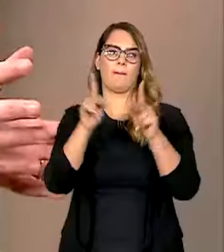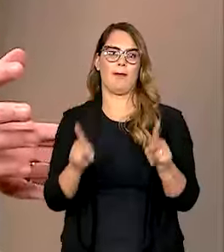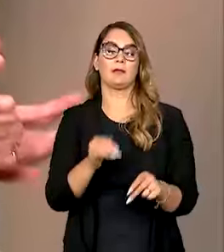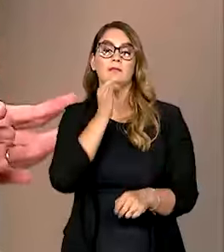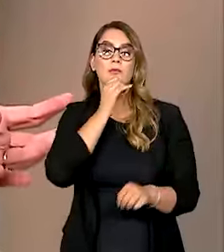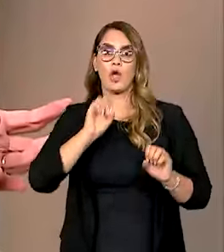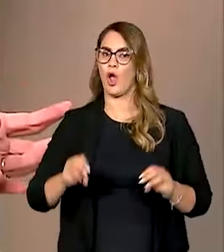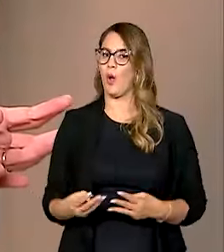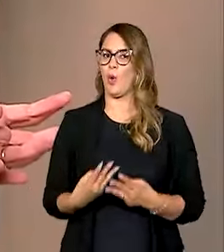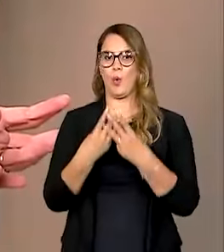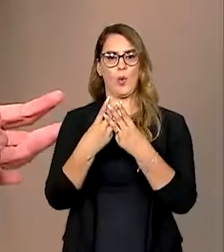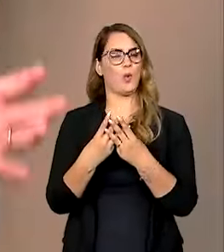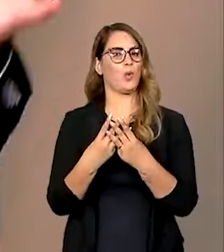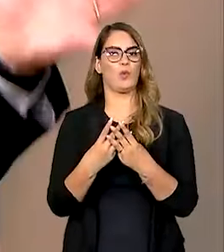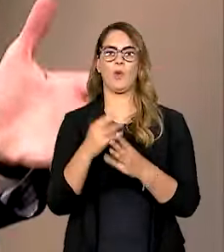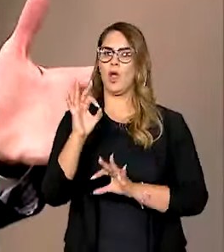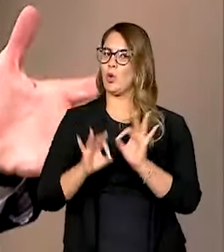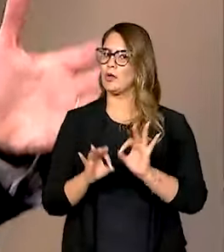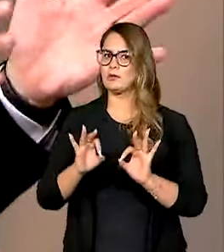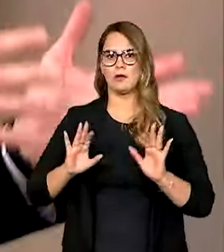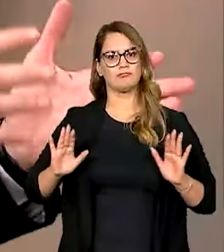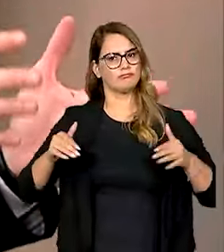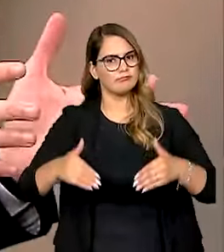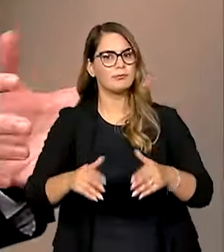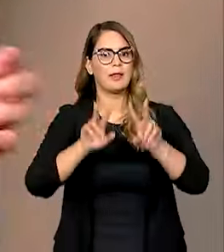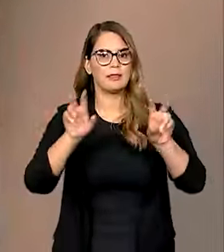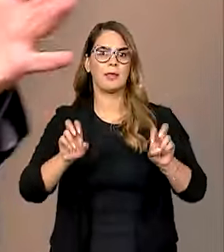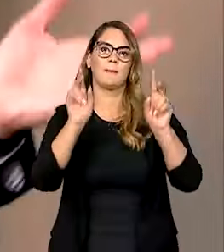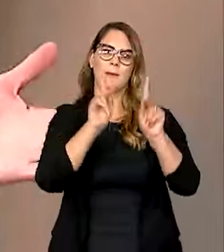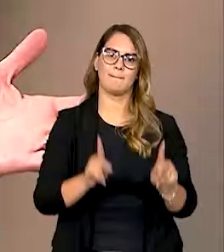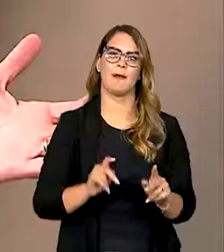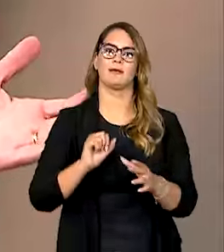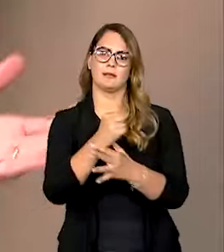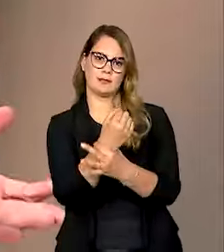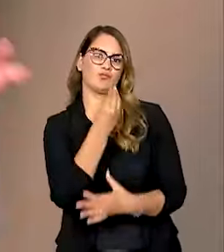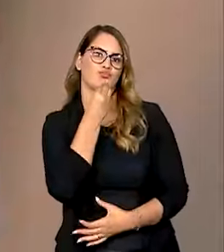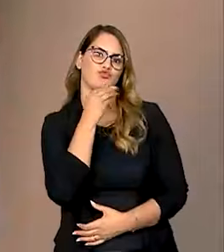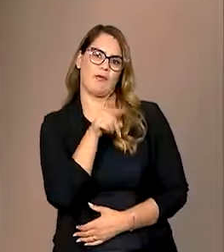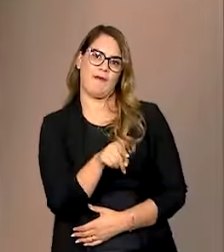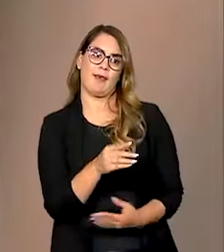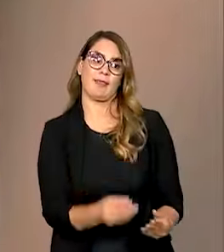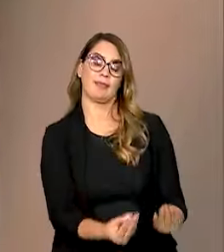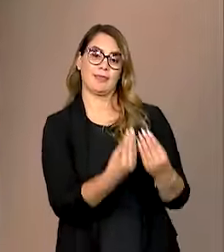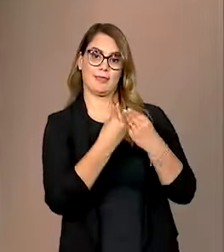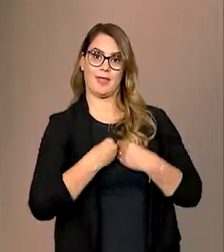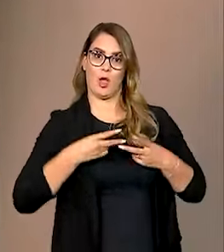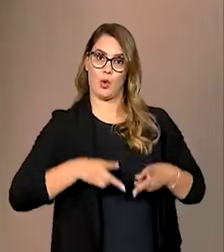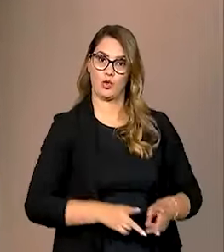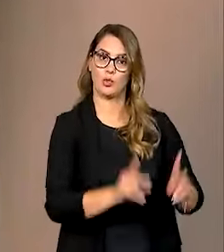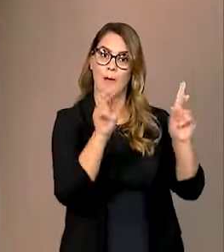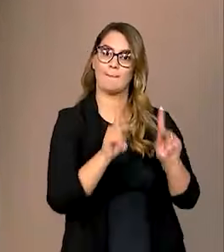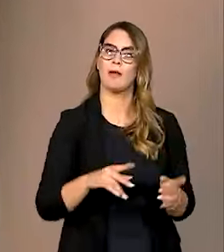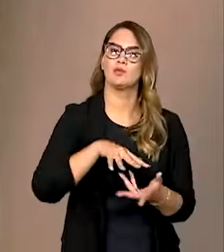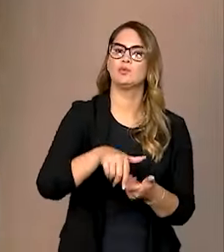a ONU é a organização dedicada a temas de paz e segurança. Deveria ser a organização que nos permite manter a paz no